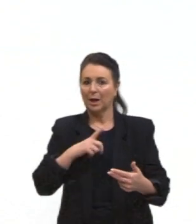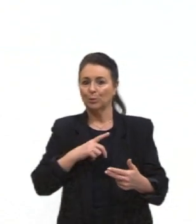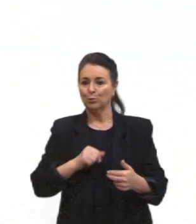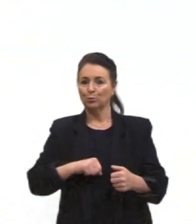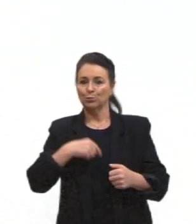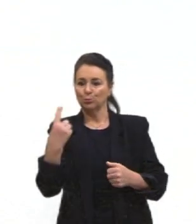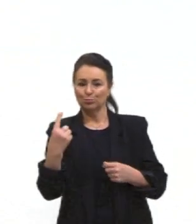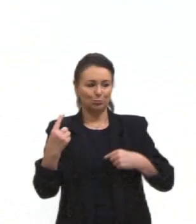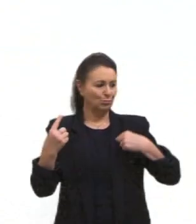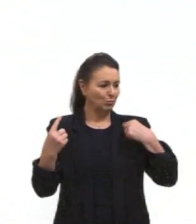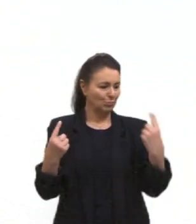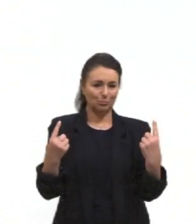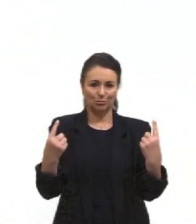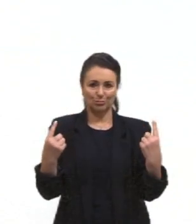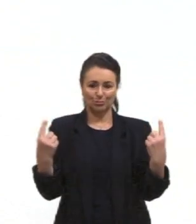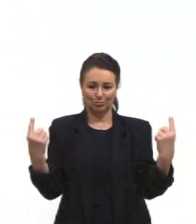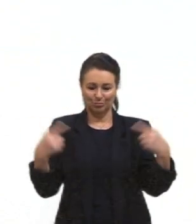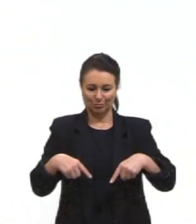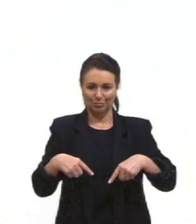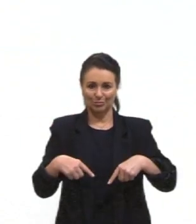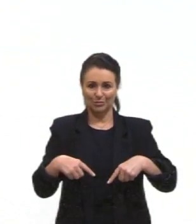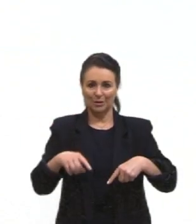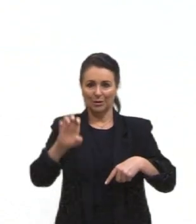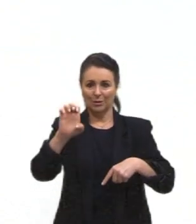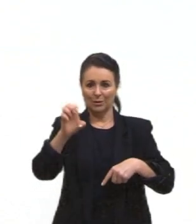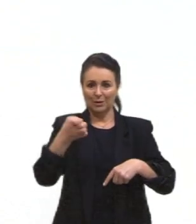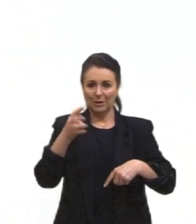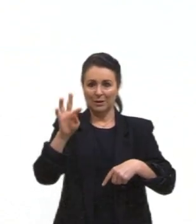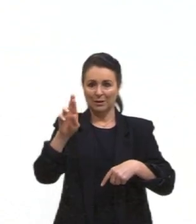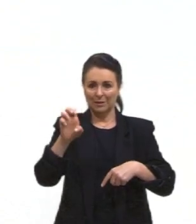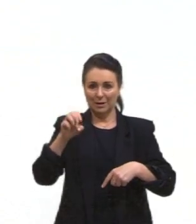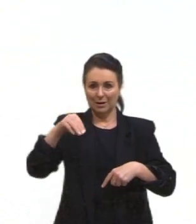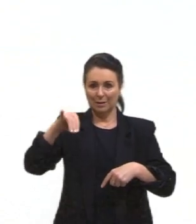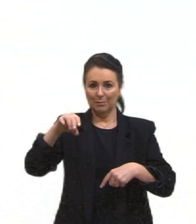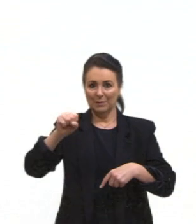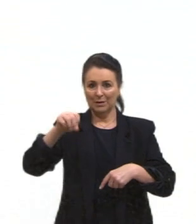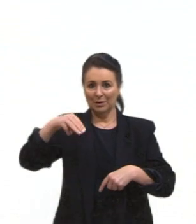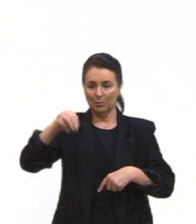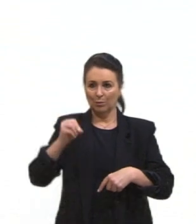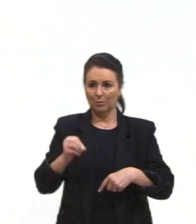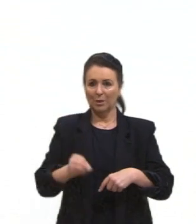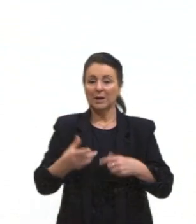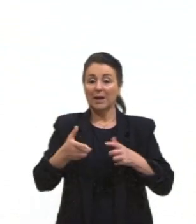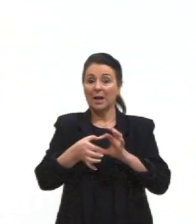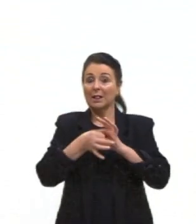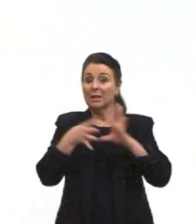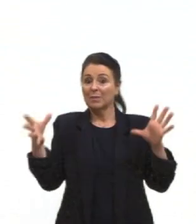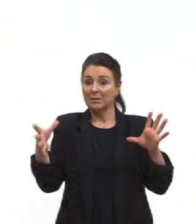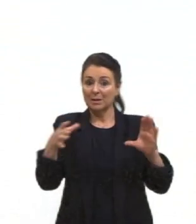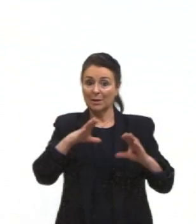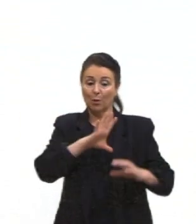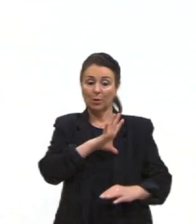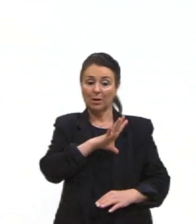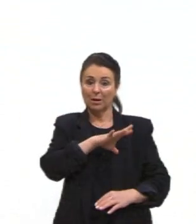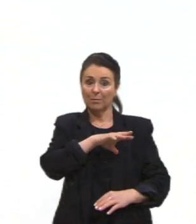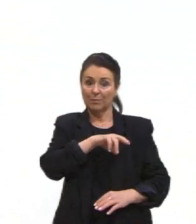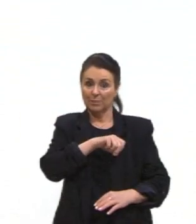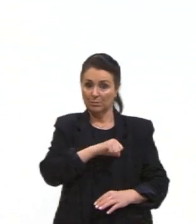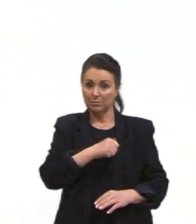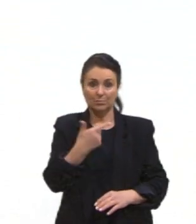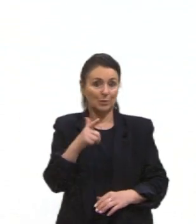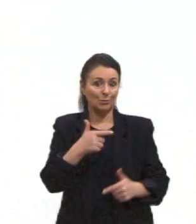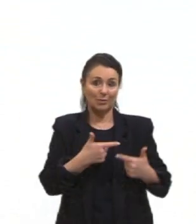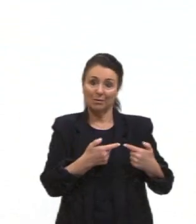né, que é o pessoal ali da libertação de Palestina, eles não têm arma, pra vocês terem uma ideia, eles acabam tocando, o pedras